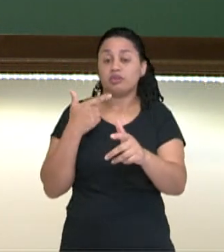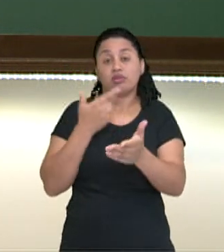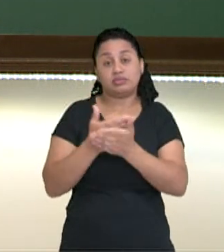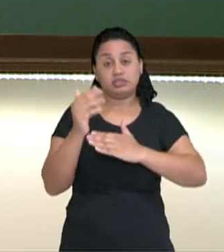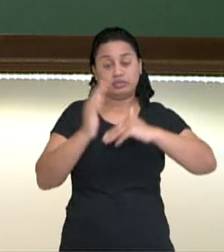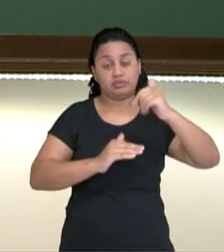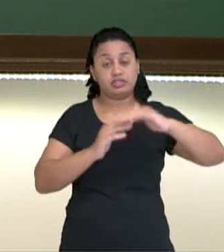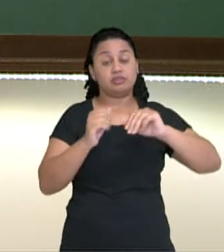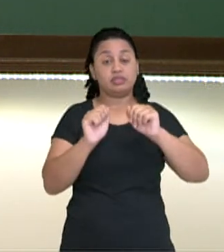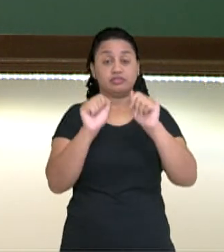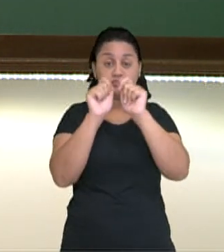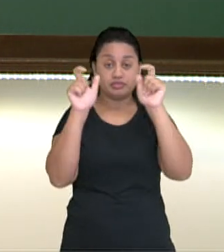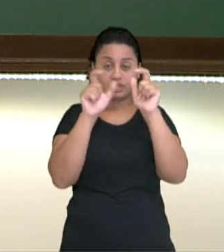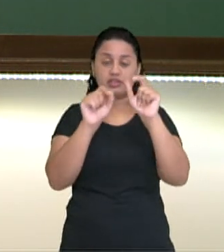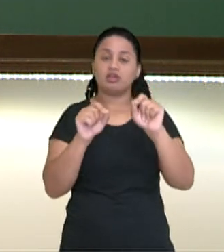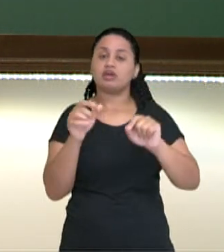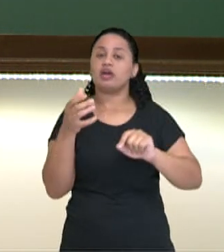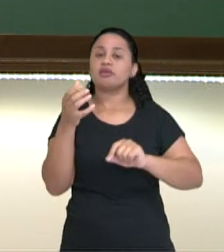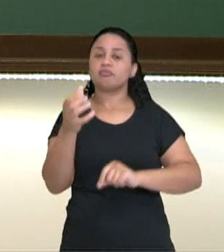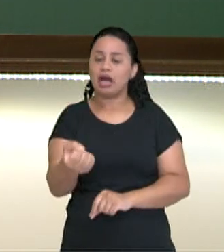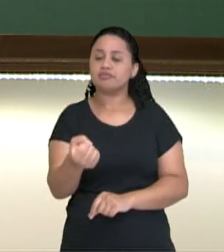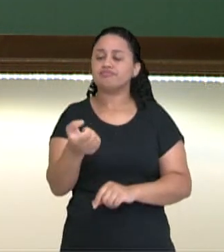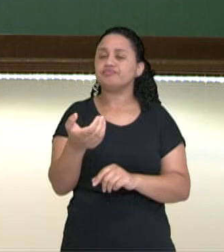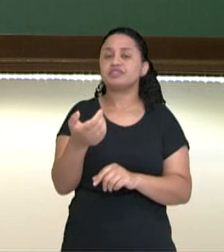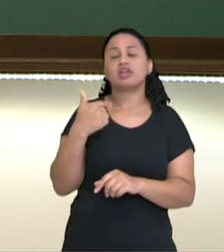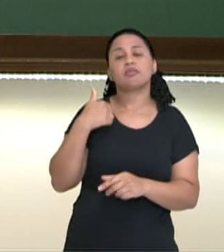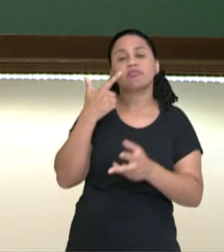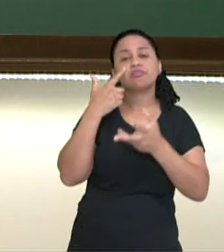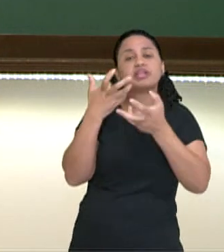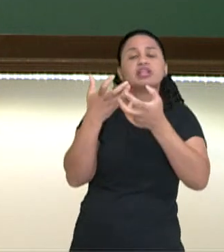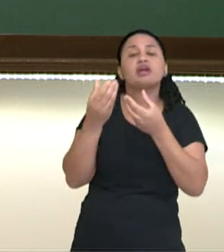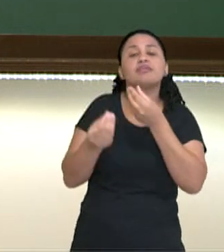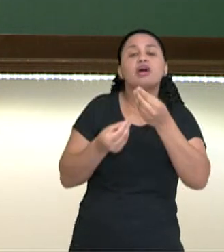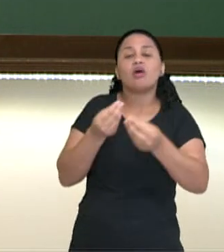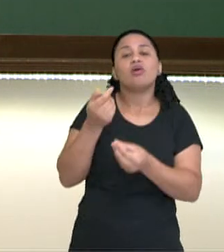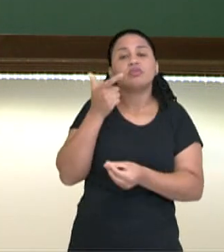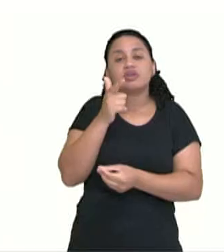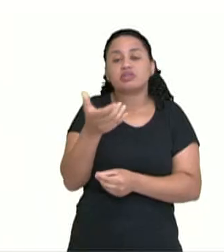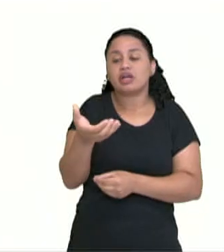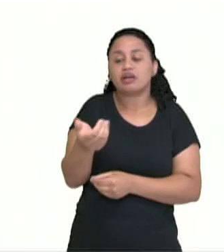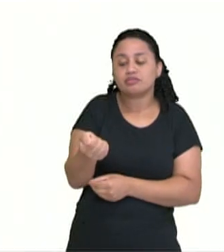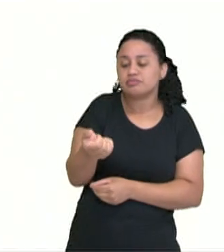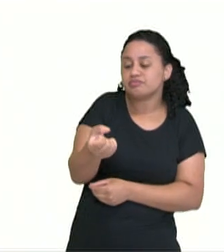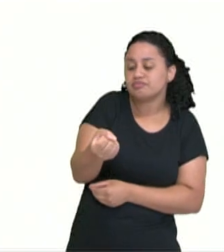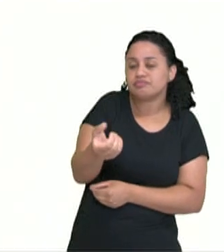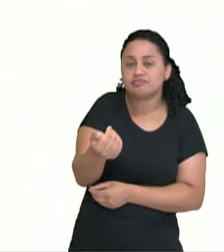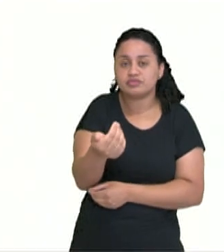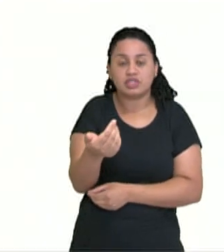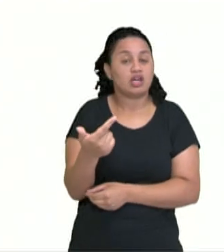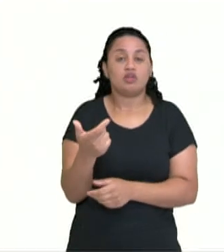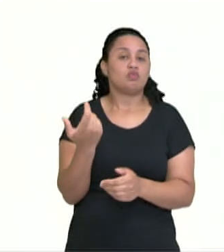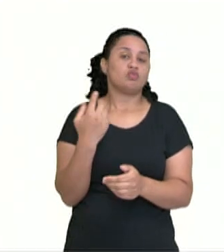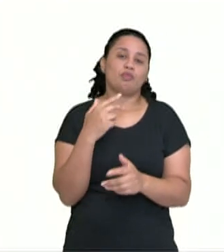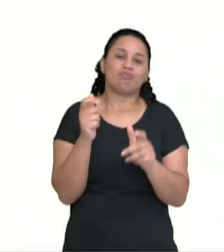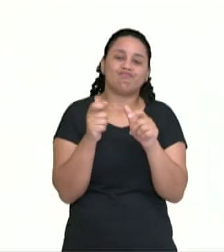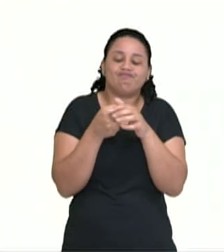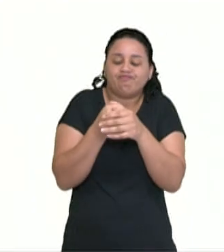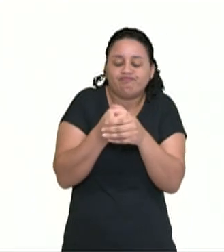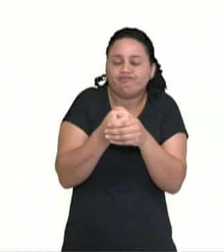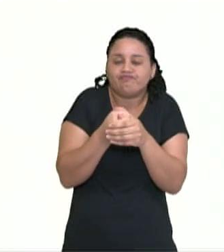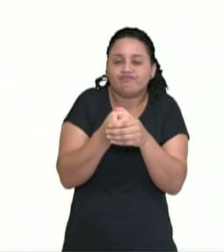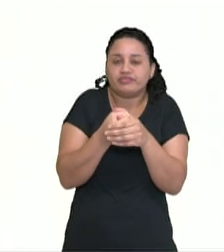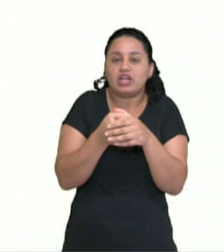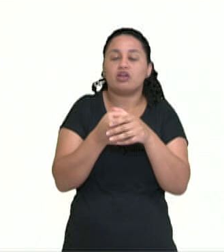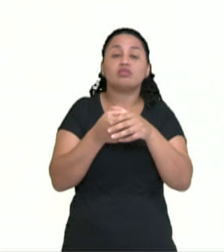bem atenção nisso. Peguem a raquete, vejam lá a empunhadura de vocês. Então, não pode ser muito pequeno, né? Você